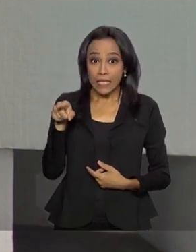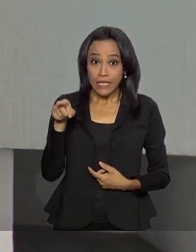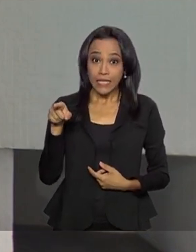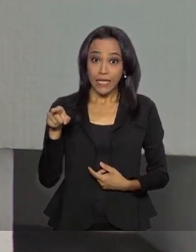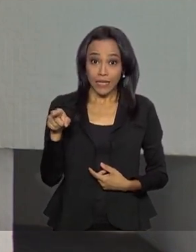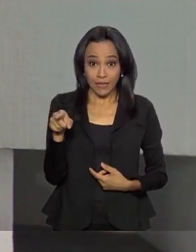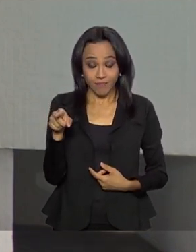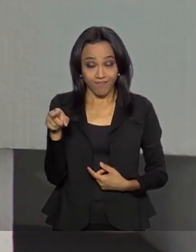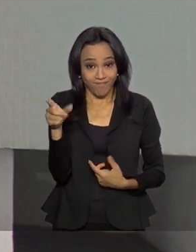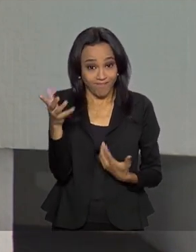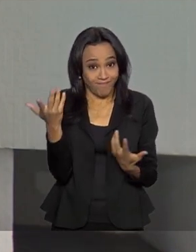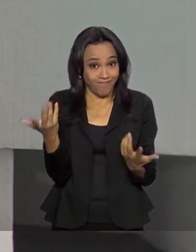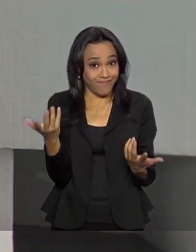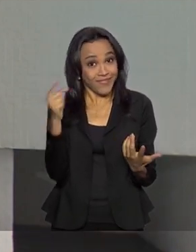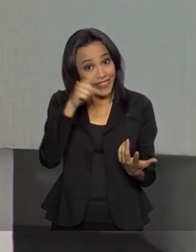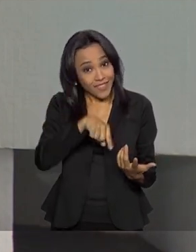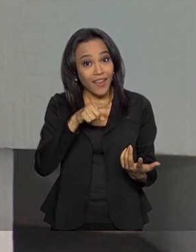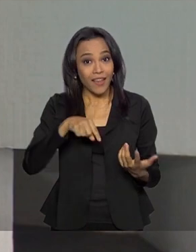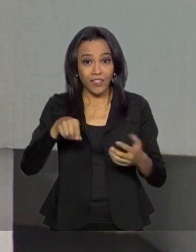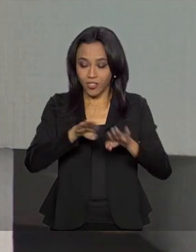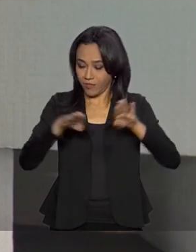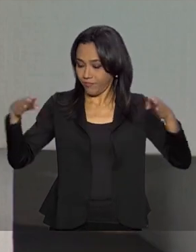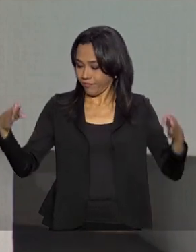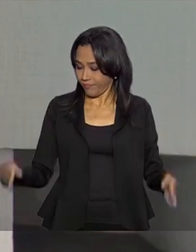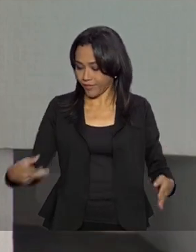cenas, porque era cena de janta.